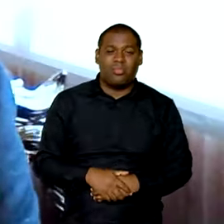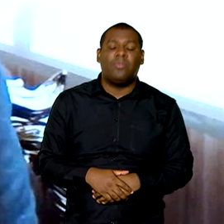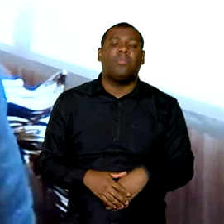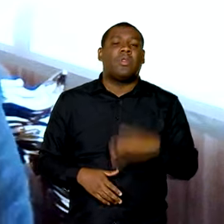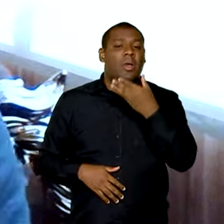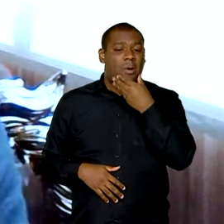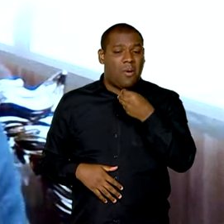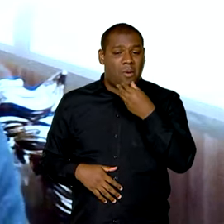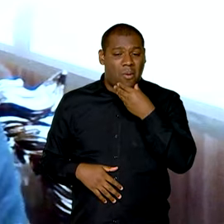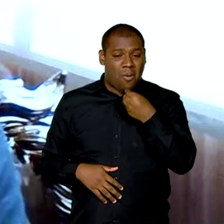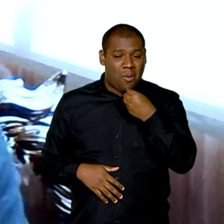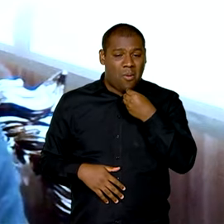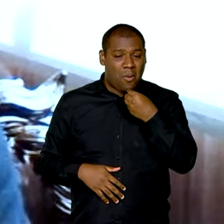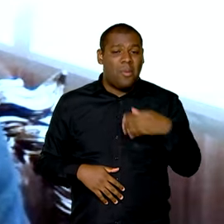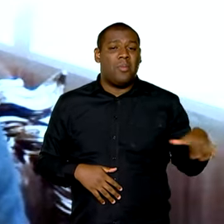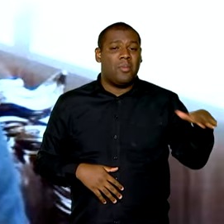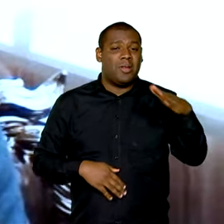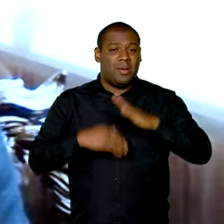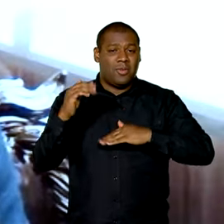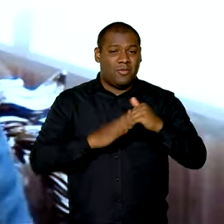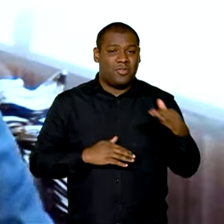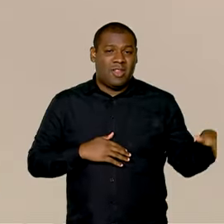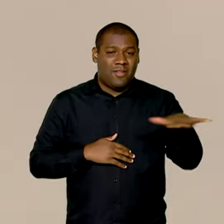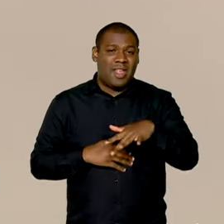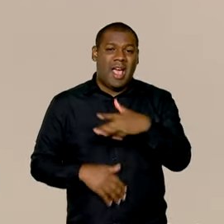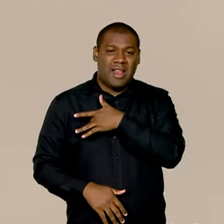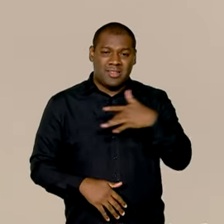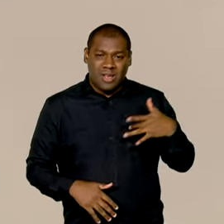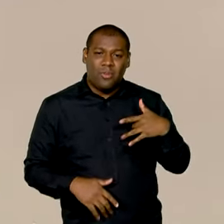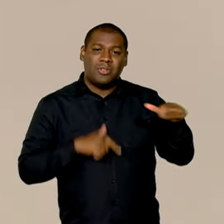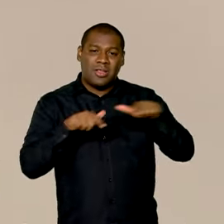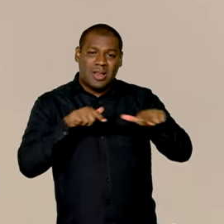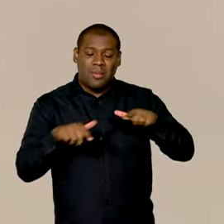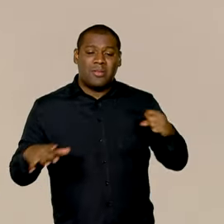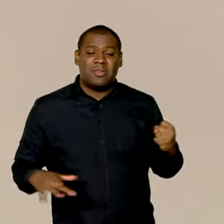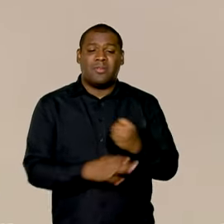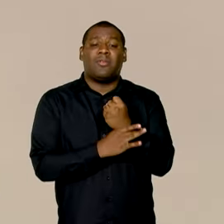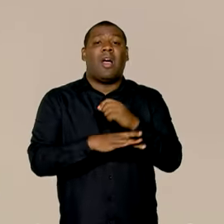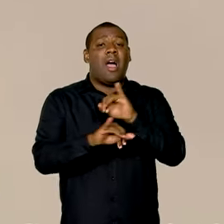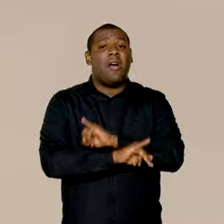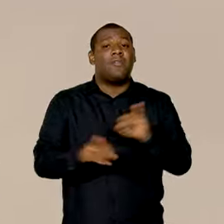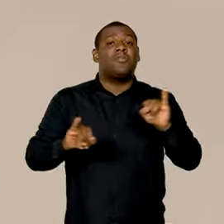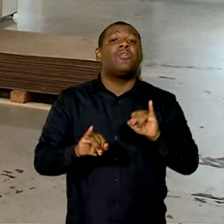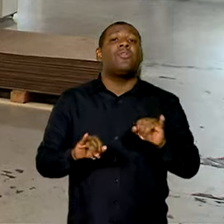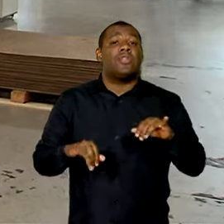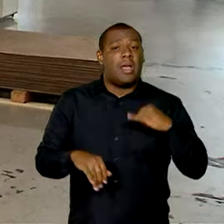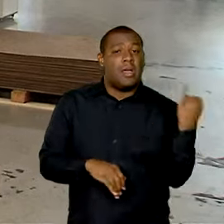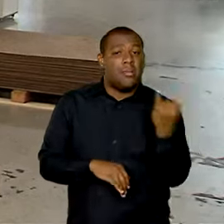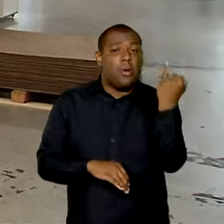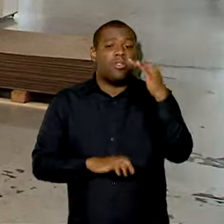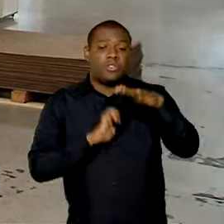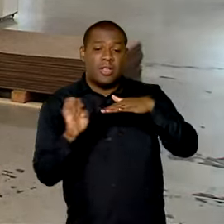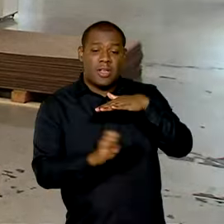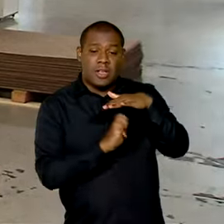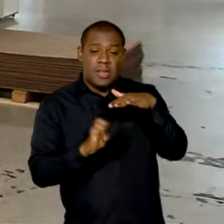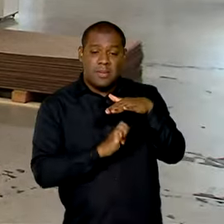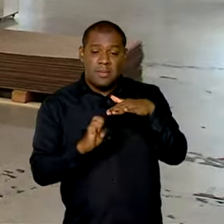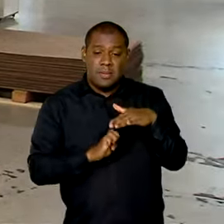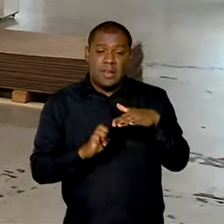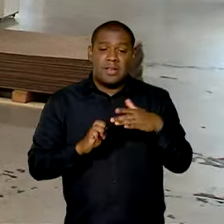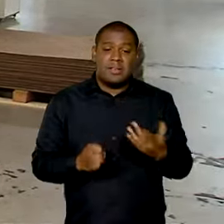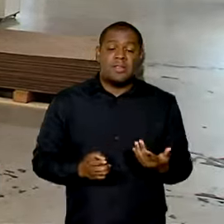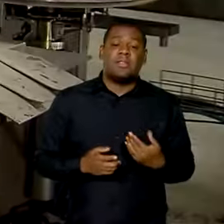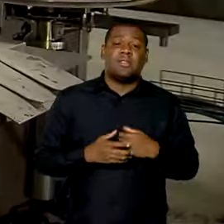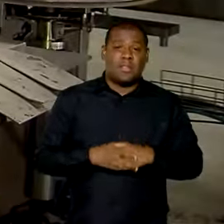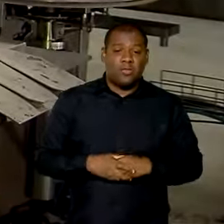especialista em saúde e segurança do trabalho alerta para a importância das empresas se conectarem com os